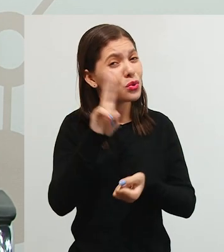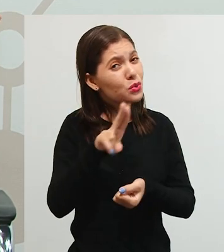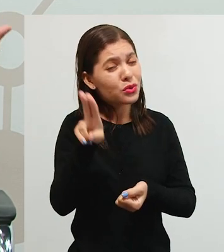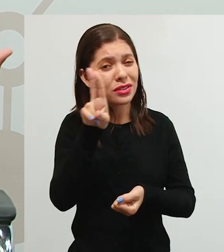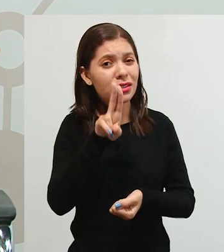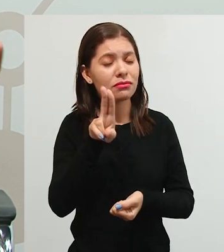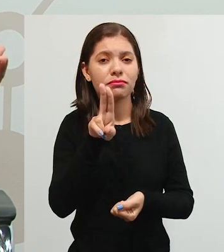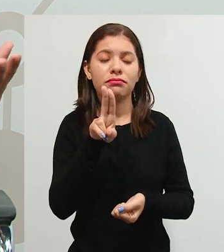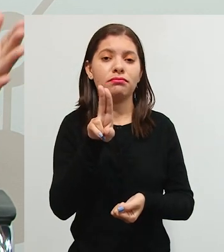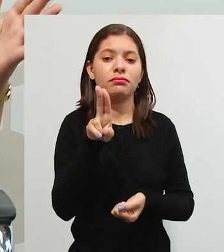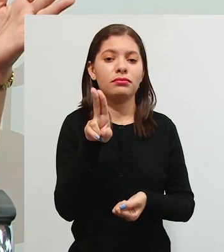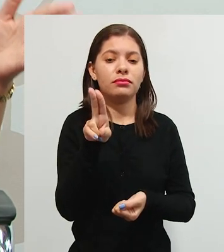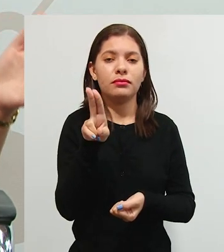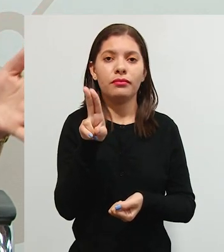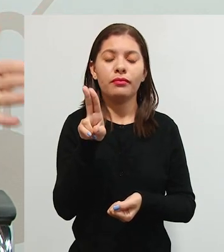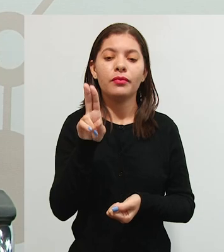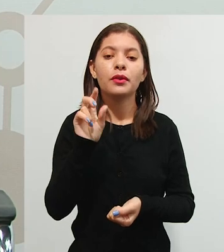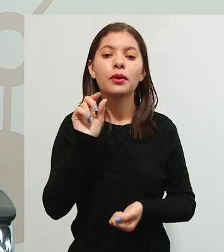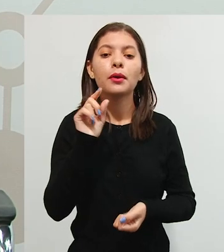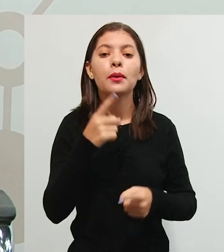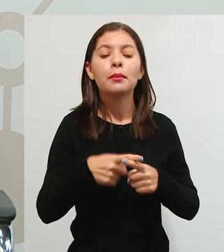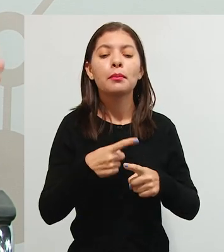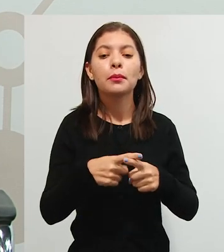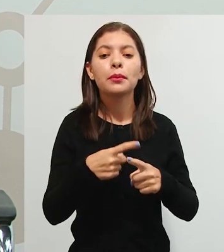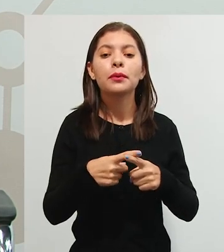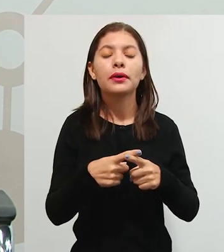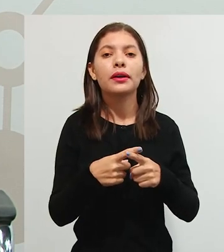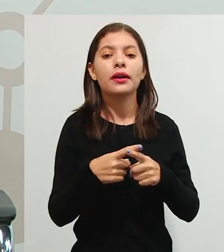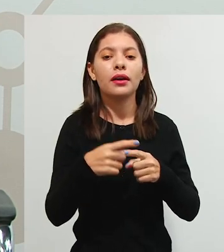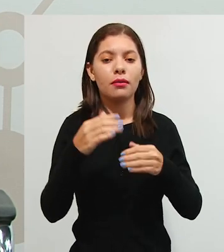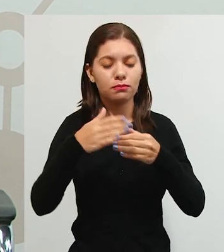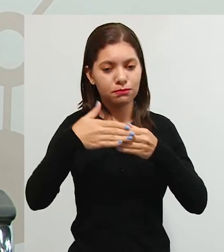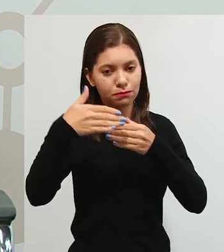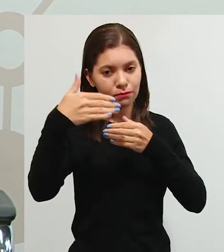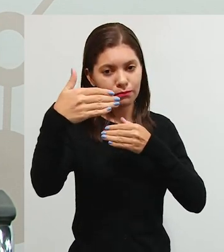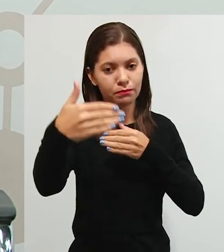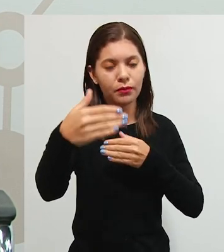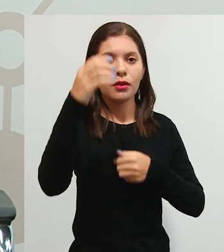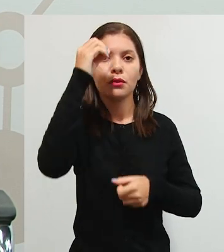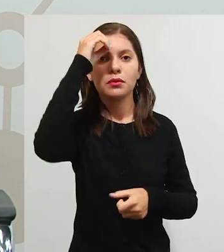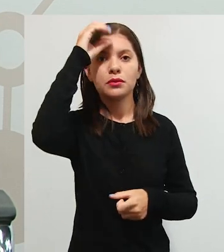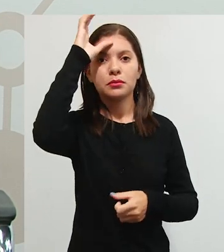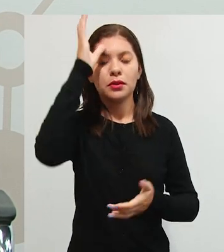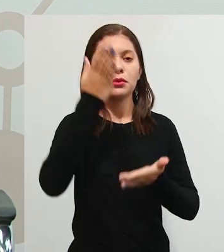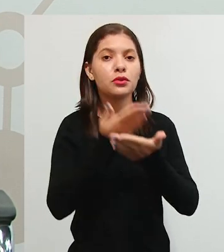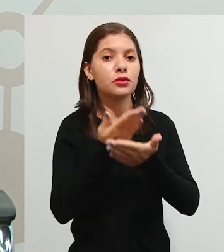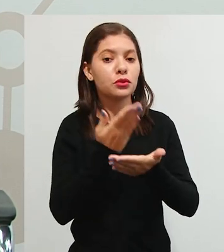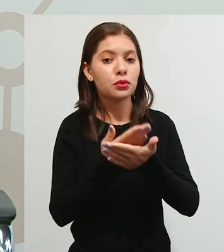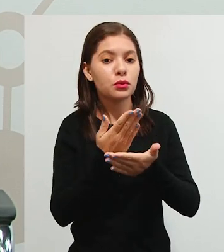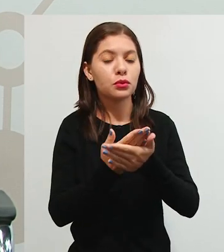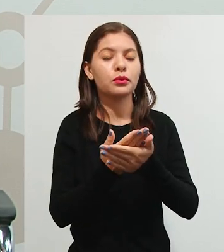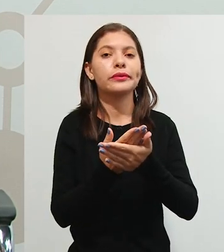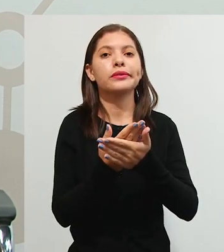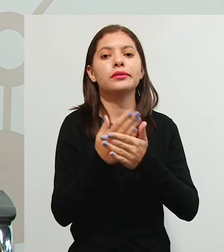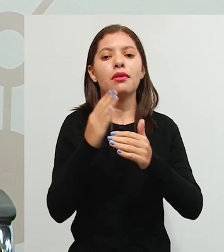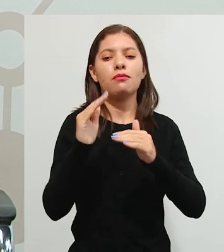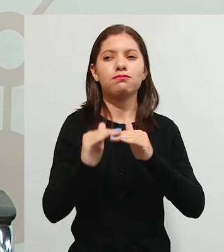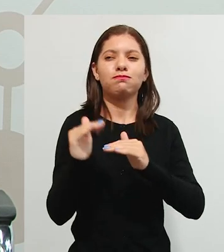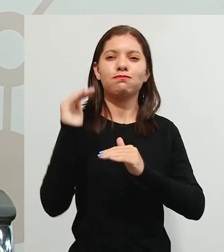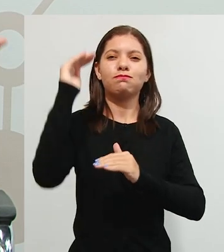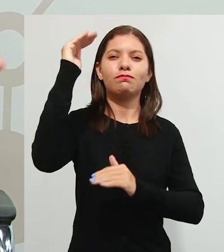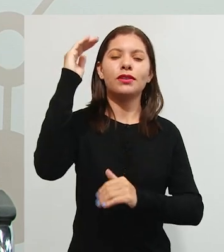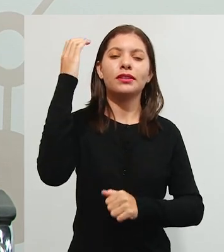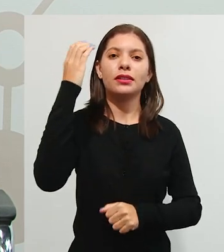nós não usamos porque a partir do conhecimento, dos estudos, do avanço da ciência nós vamos vendo que